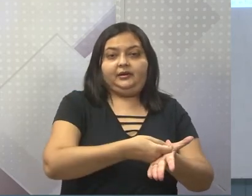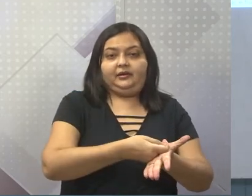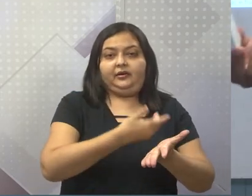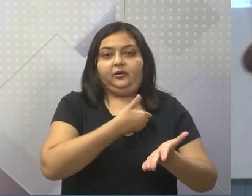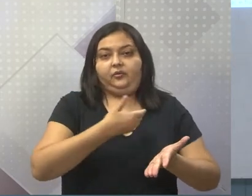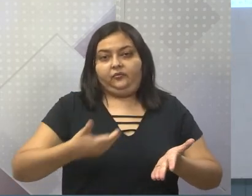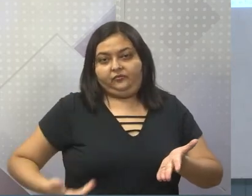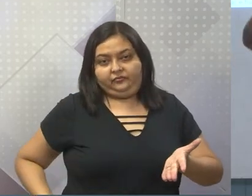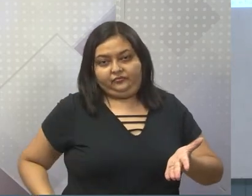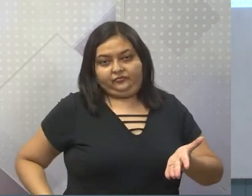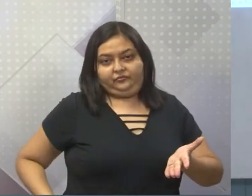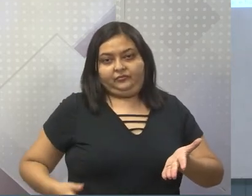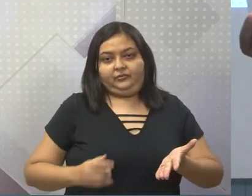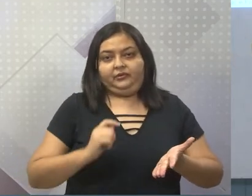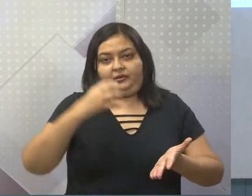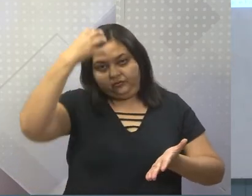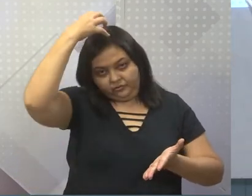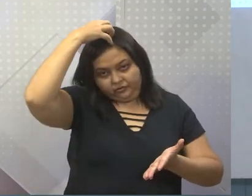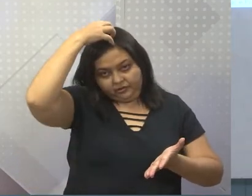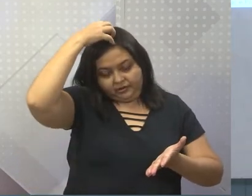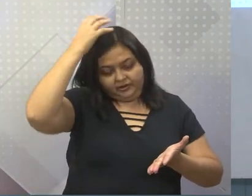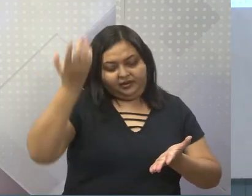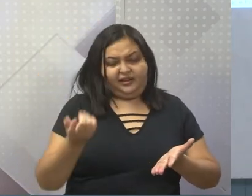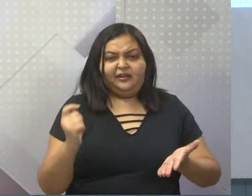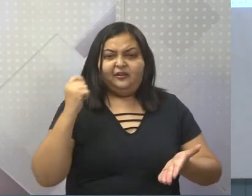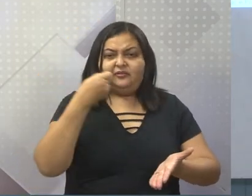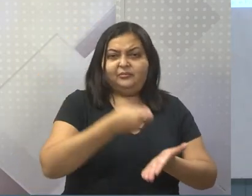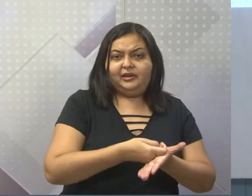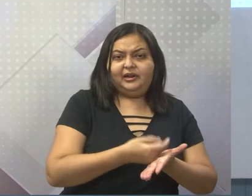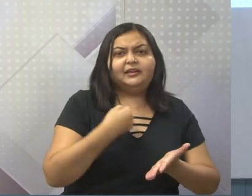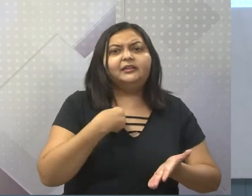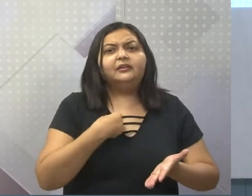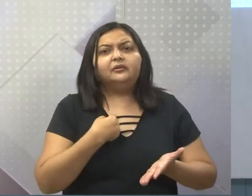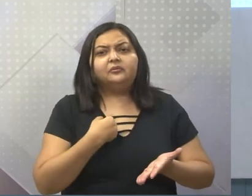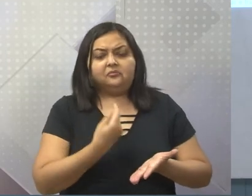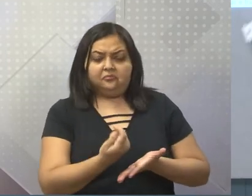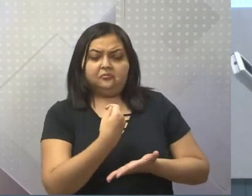Nossa, eu vou pagar essa barra de ouro, foi a quantidade de tudo que eu consegui no mês todo e minha parte.